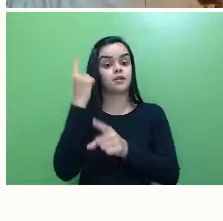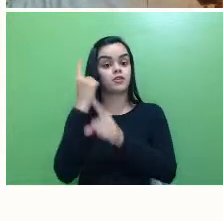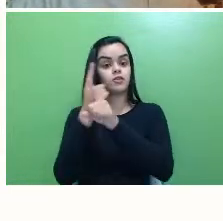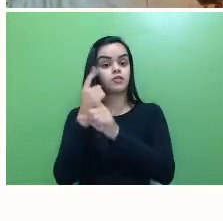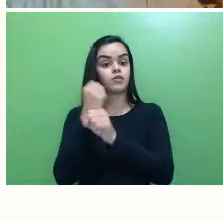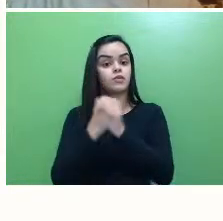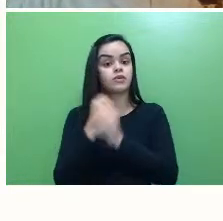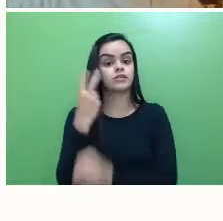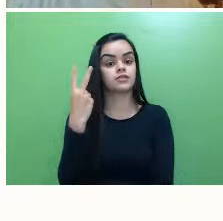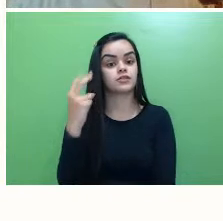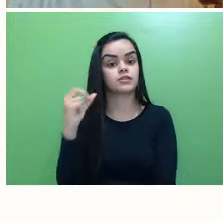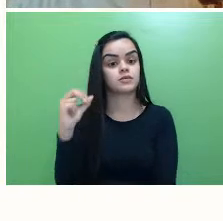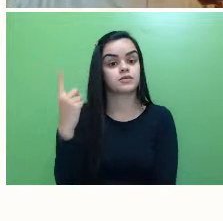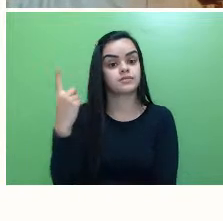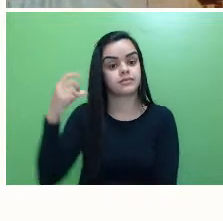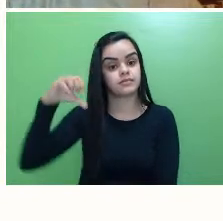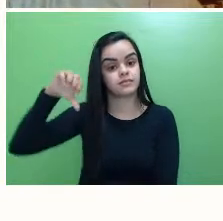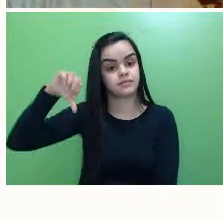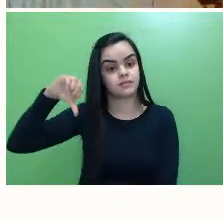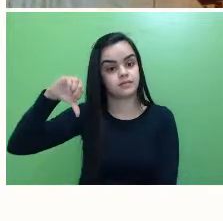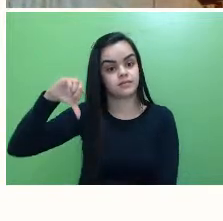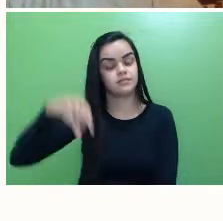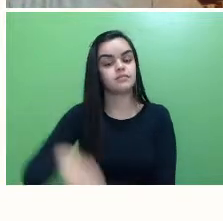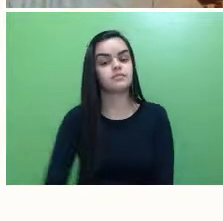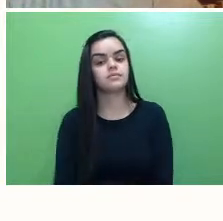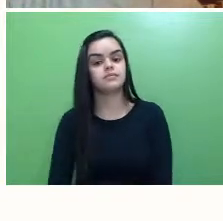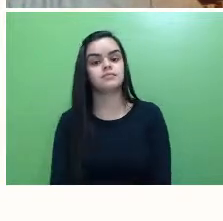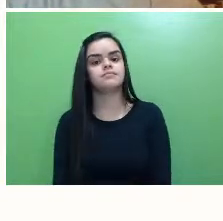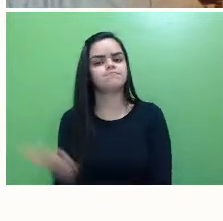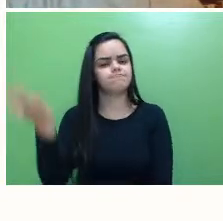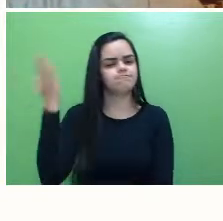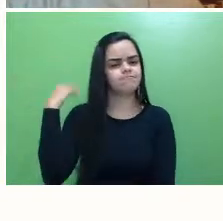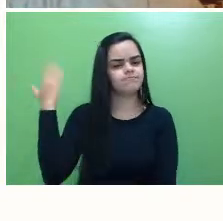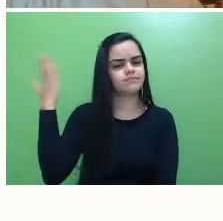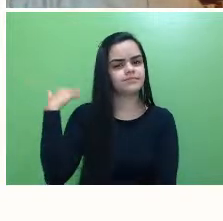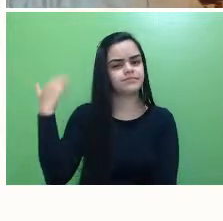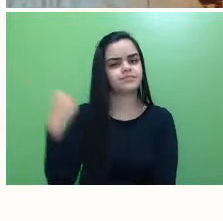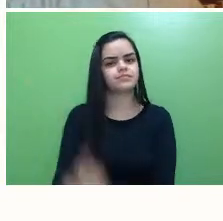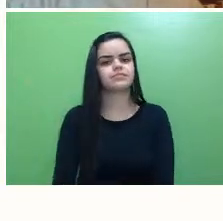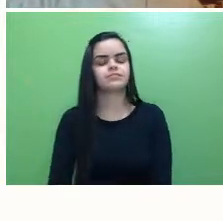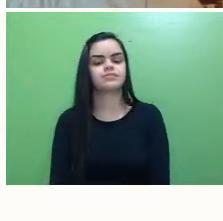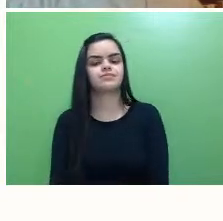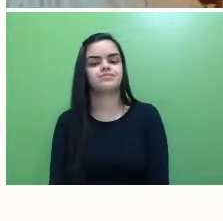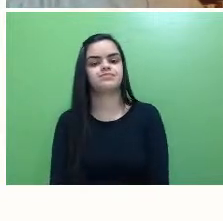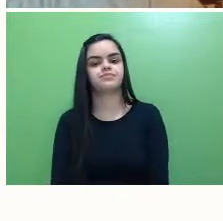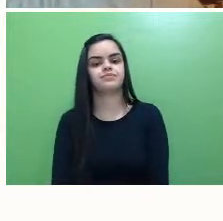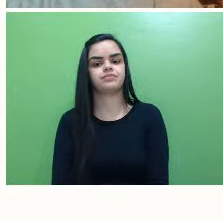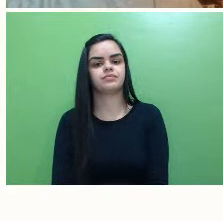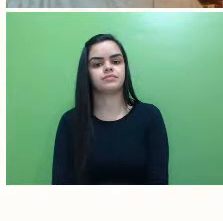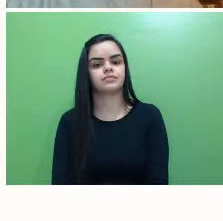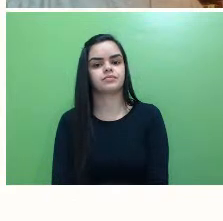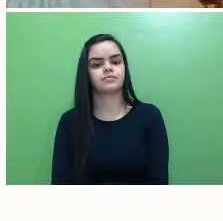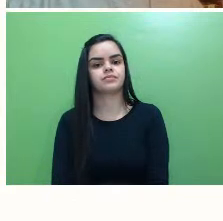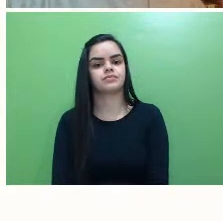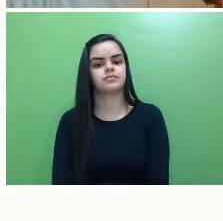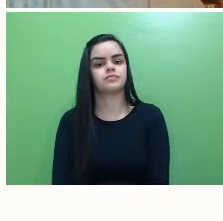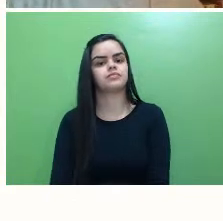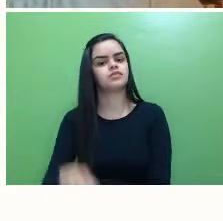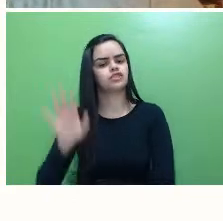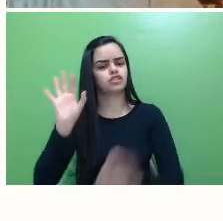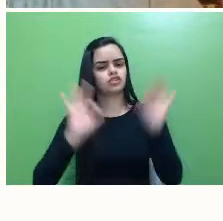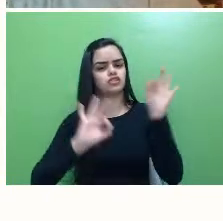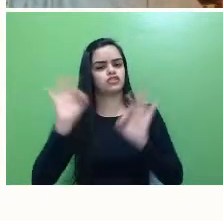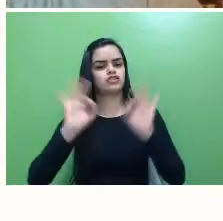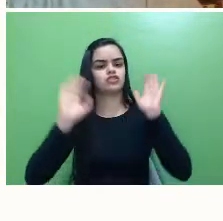2019. Então, lá nessa época, a gente estruturou o